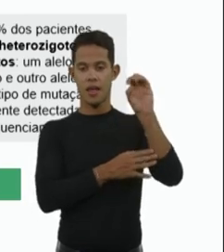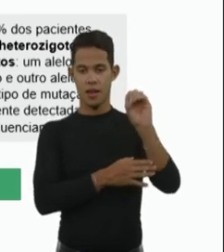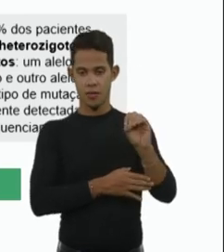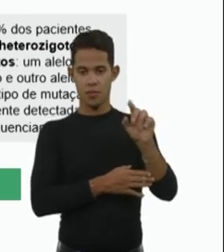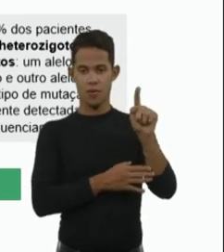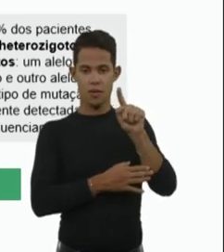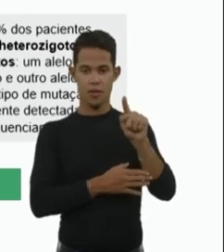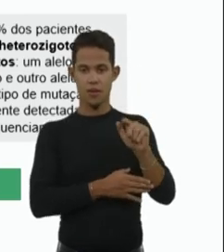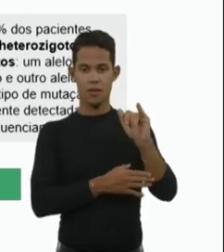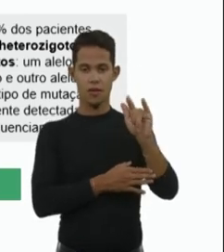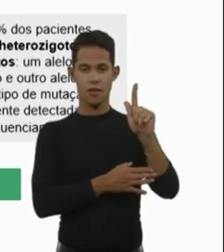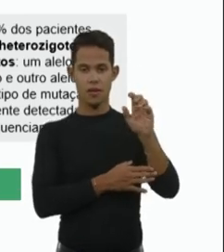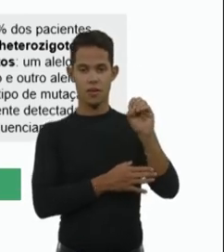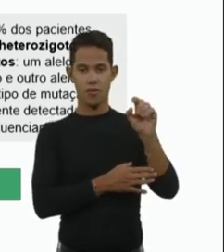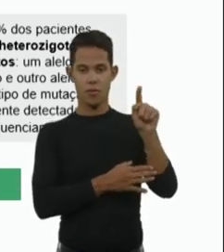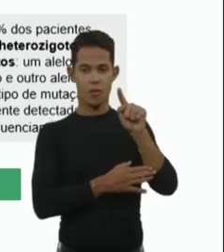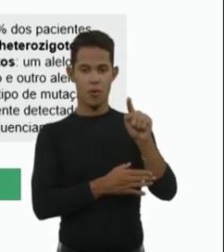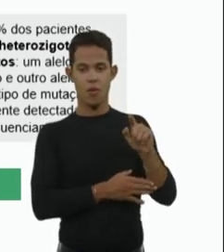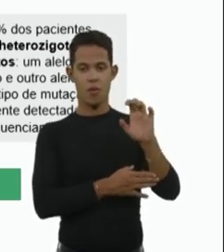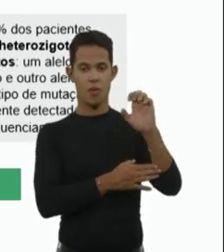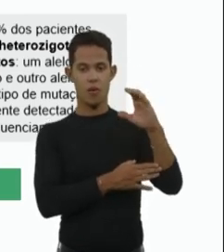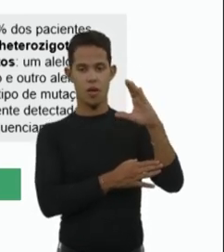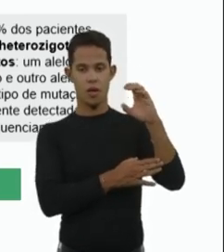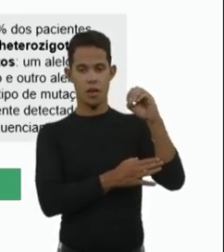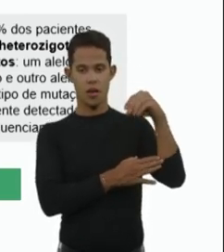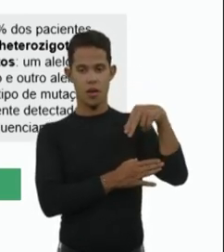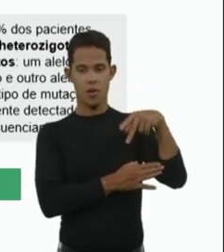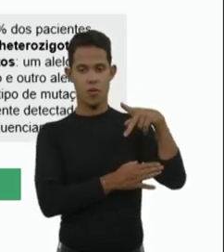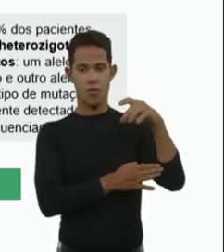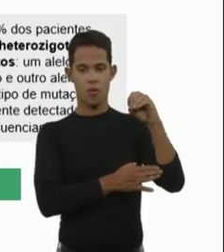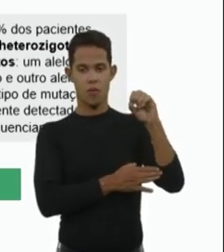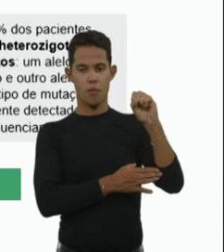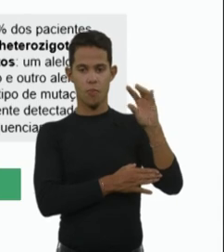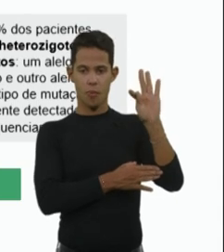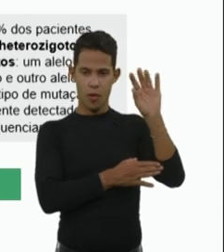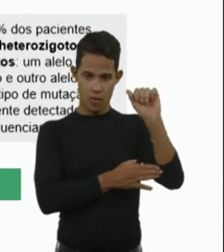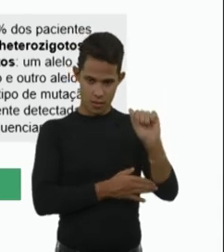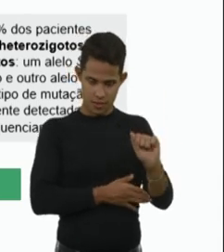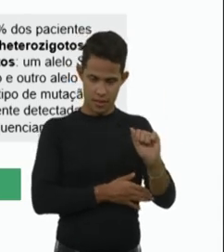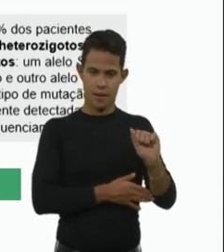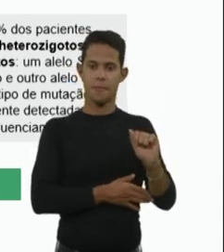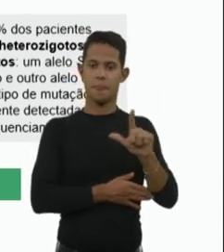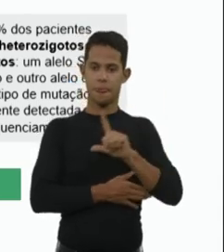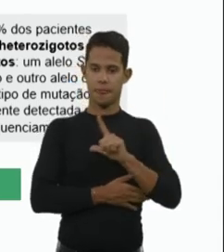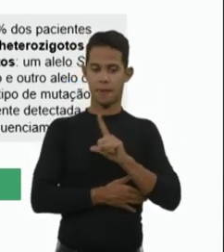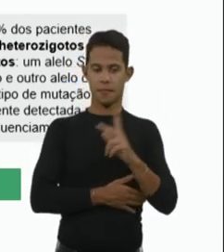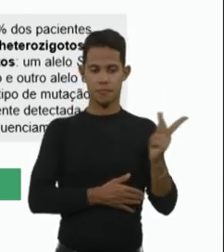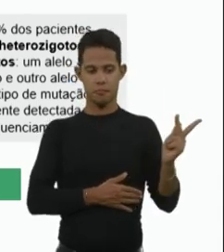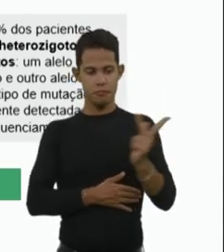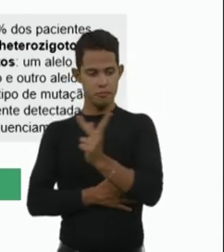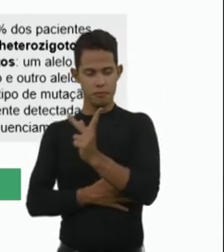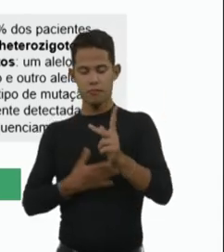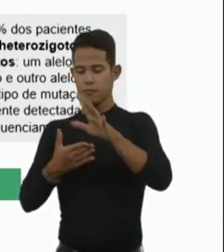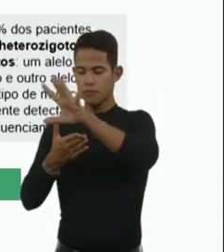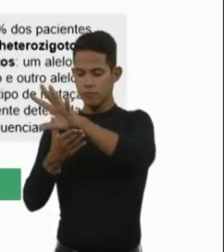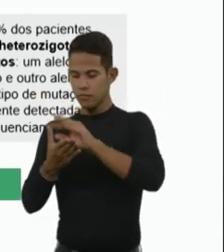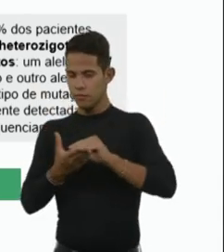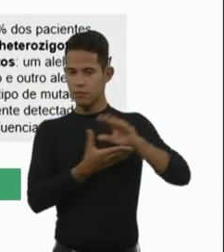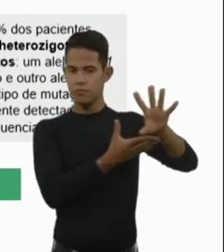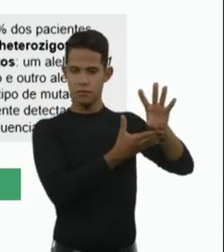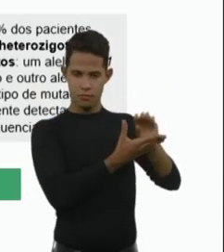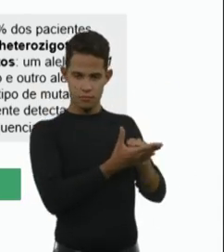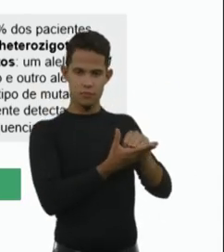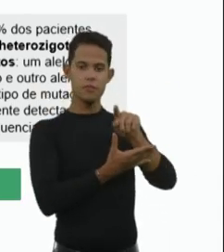SMN1, eu vou ter a deleção do Exxon 7. Na outra cópia, eu tenho o Exxon 7, mas eu vou achar uma